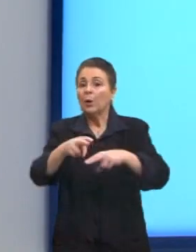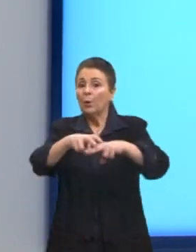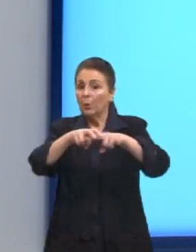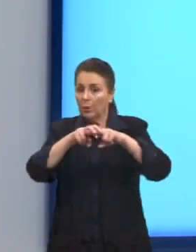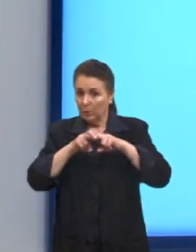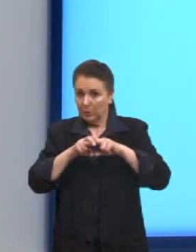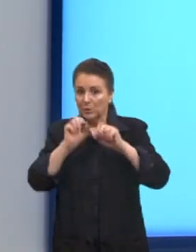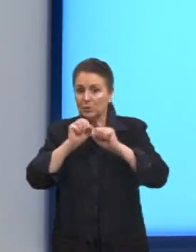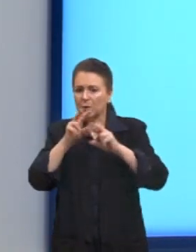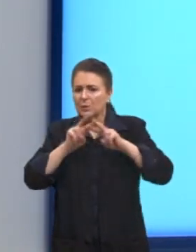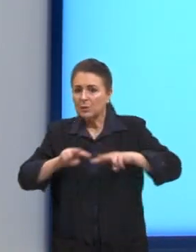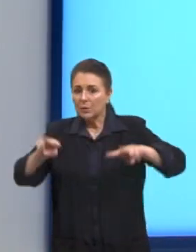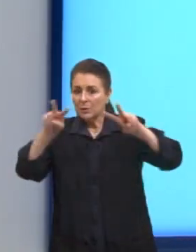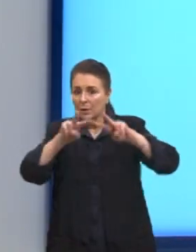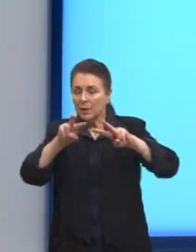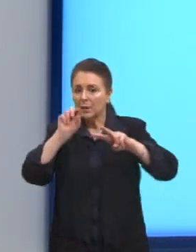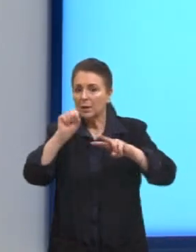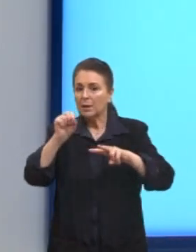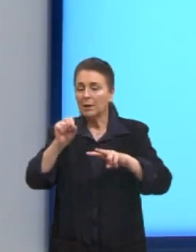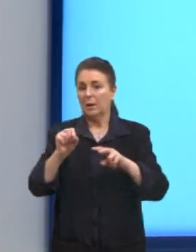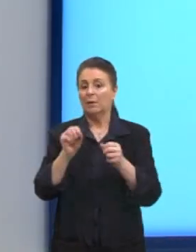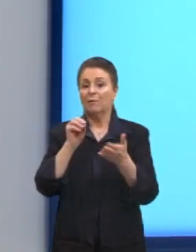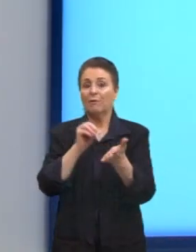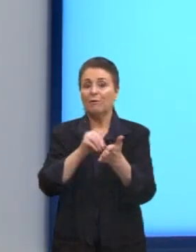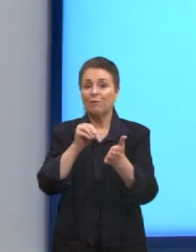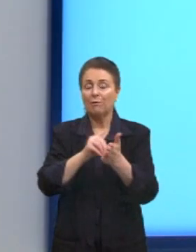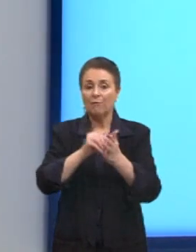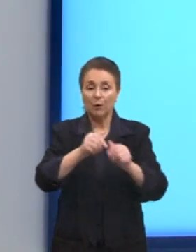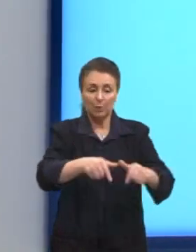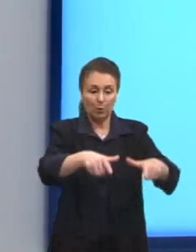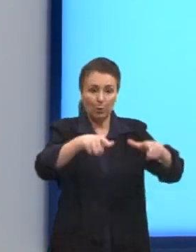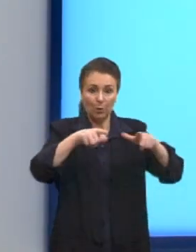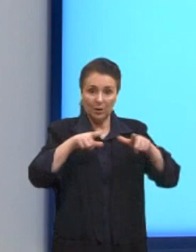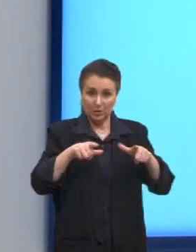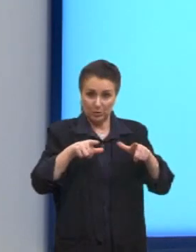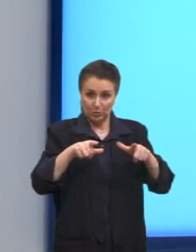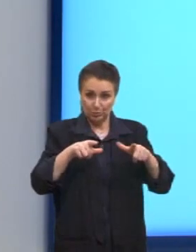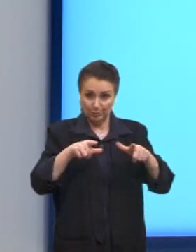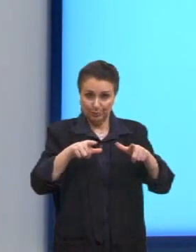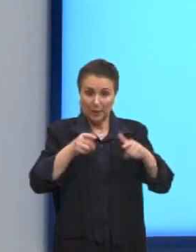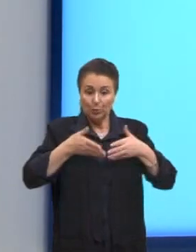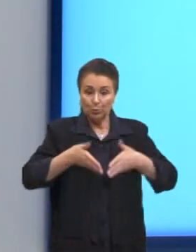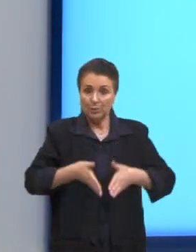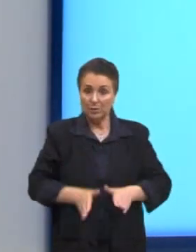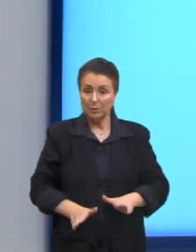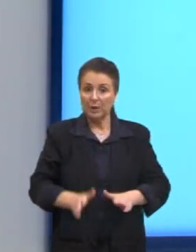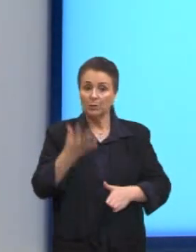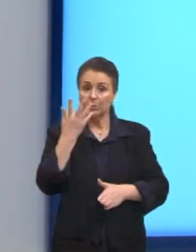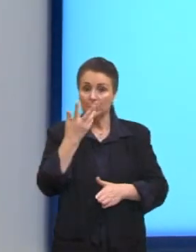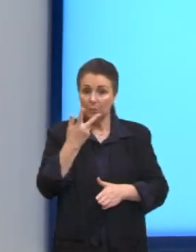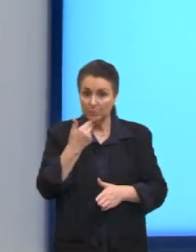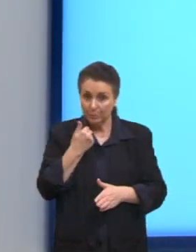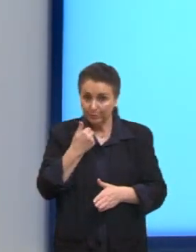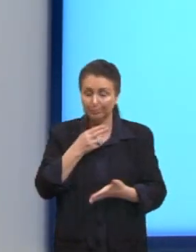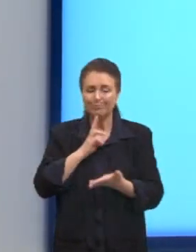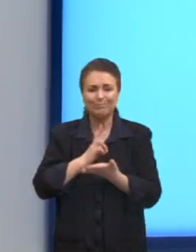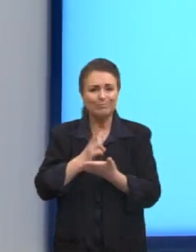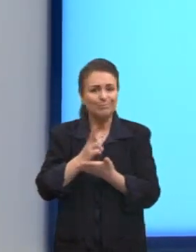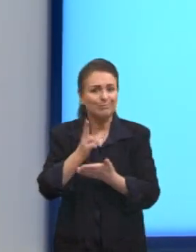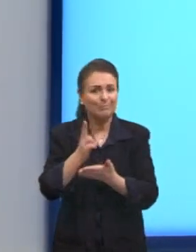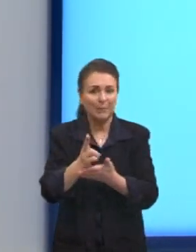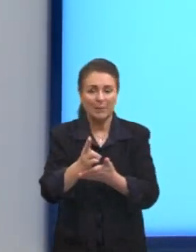nítido que o deficitário registro civil repercute, sem dúvida, na persistente falta de